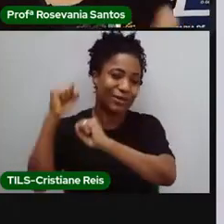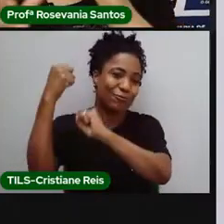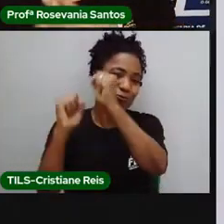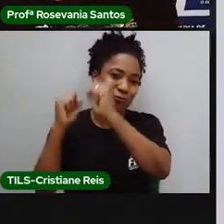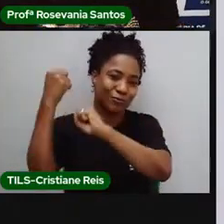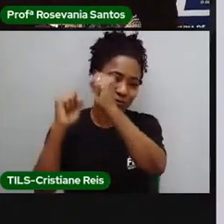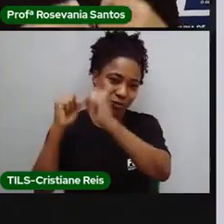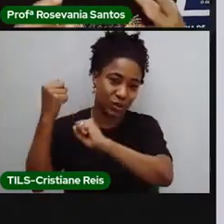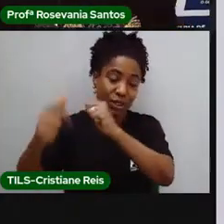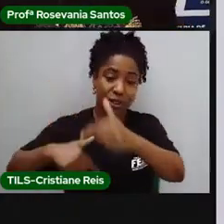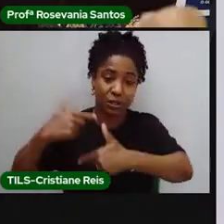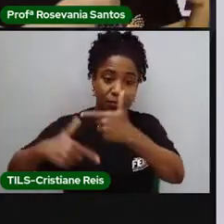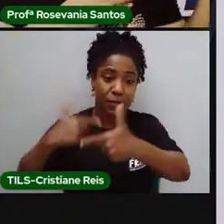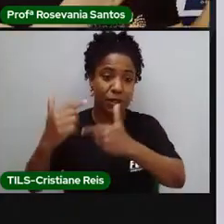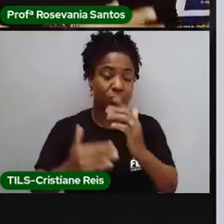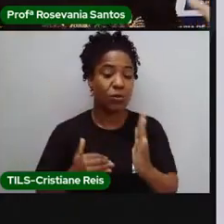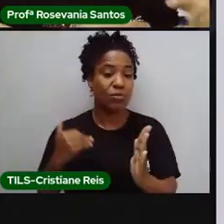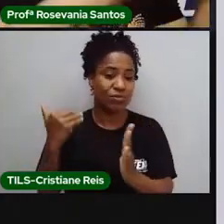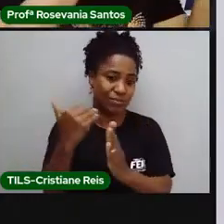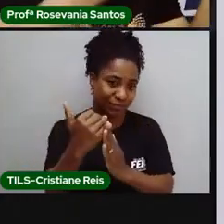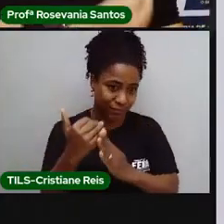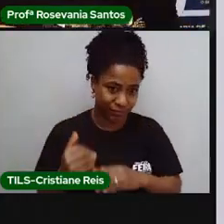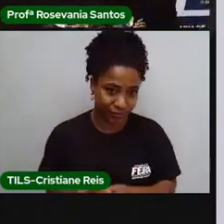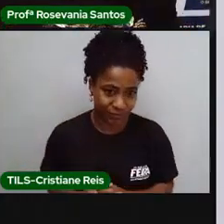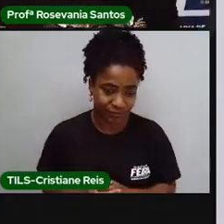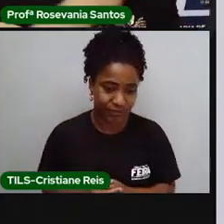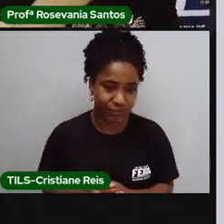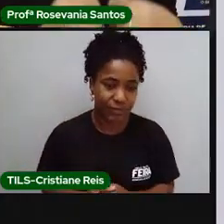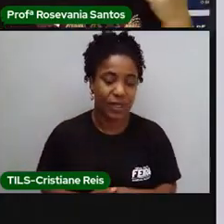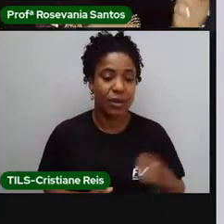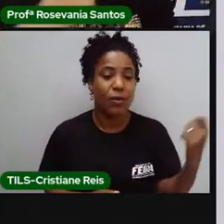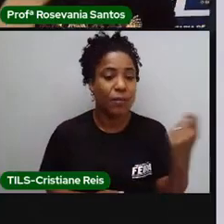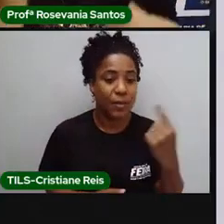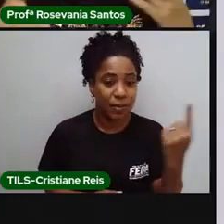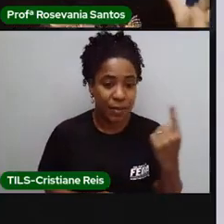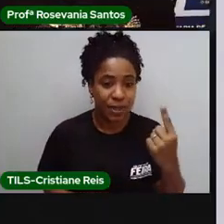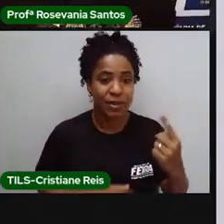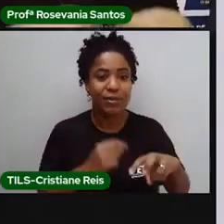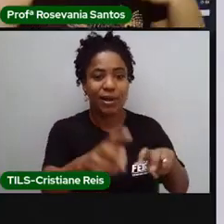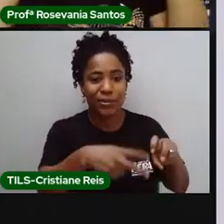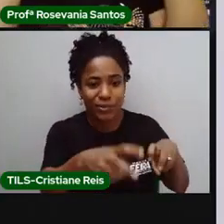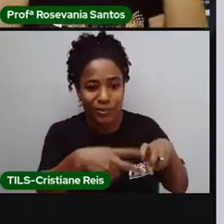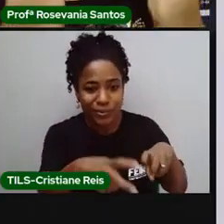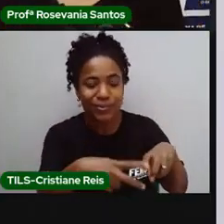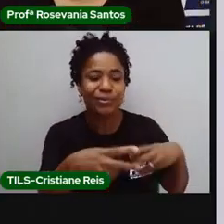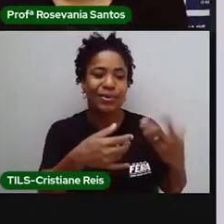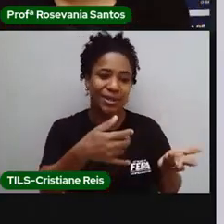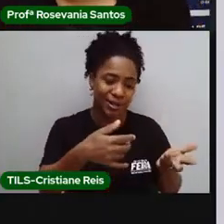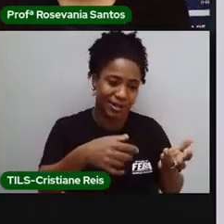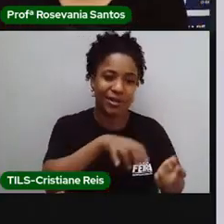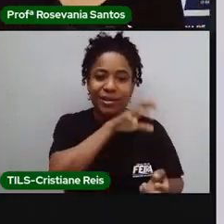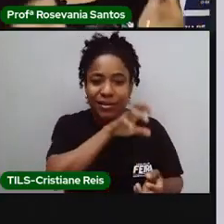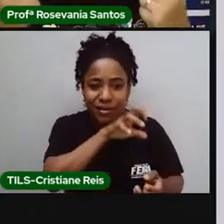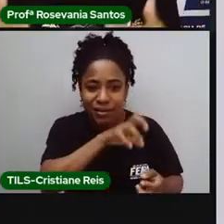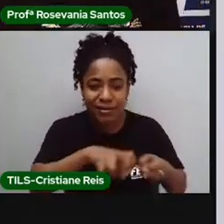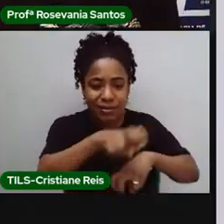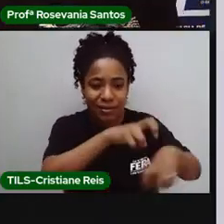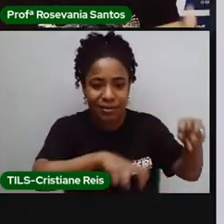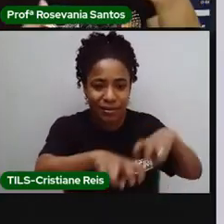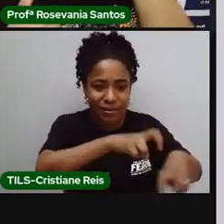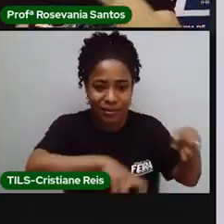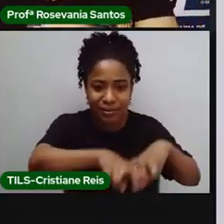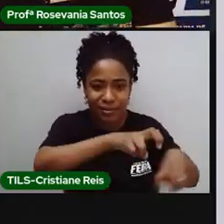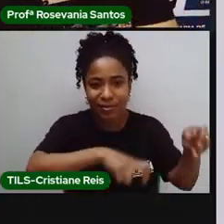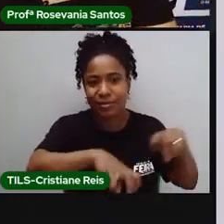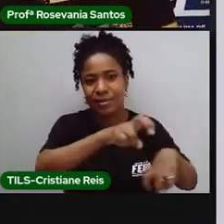produzir. E, no caso lá, o setor primário, né, a agricultura, pecuária e setor terciário também tem que produzir para que